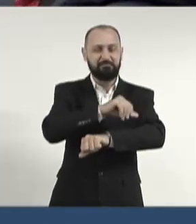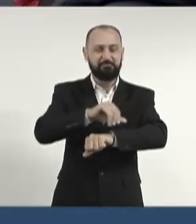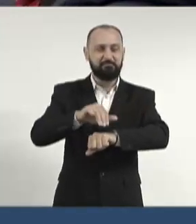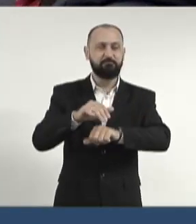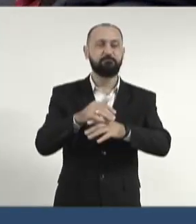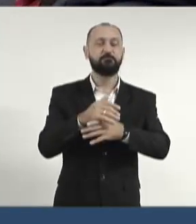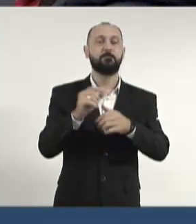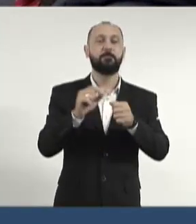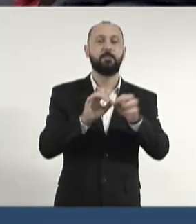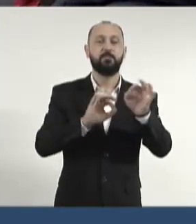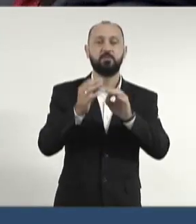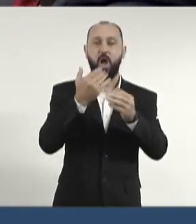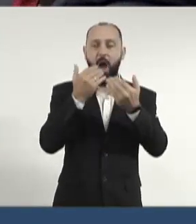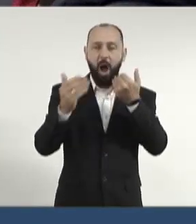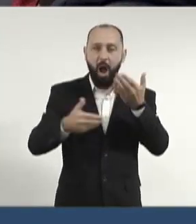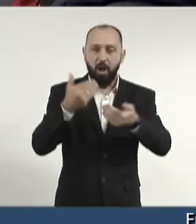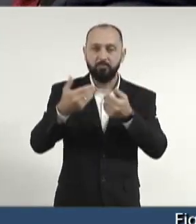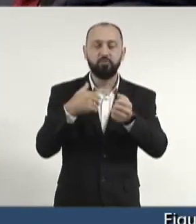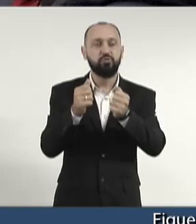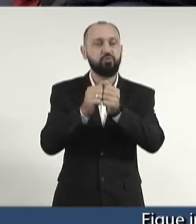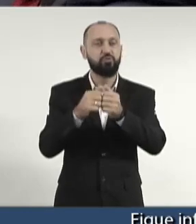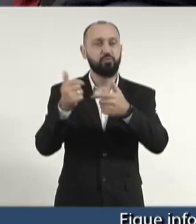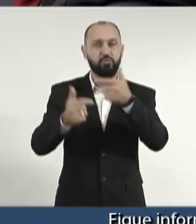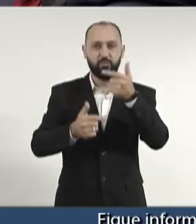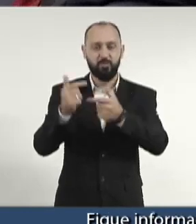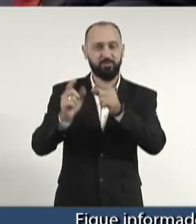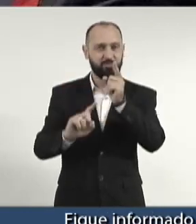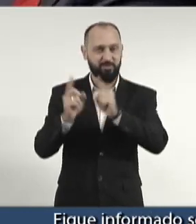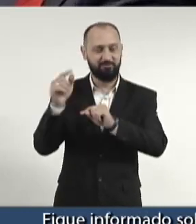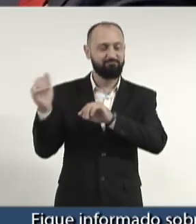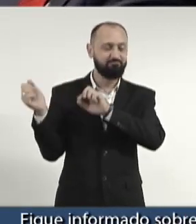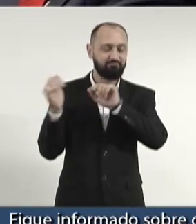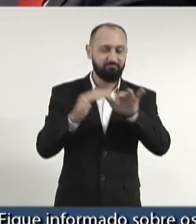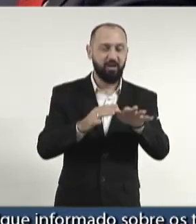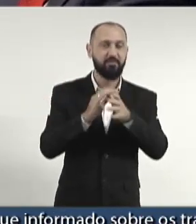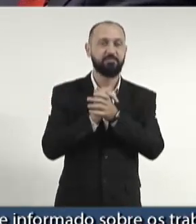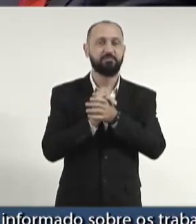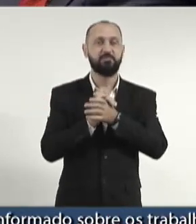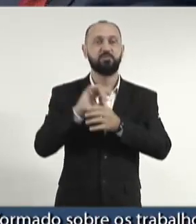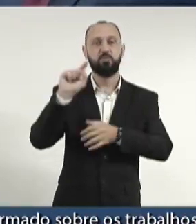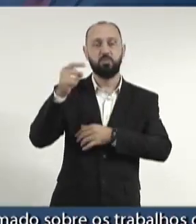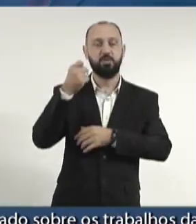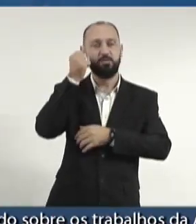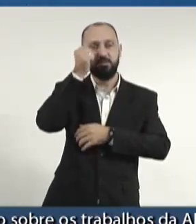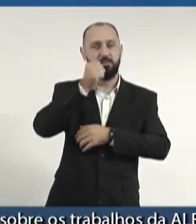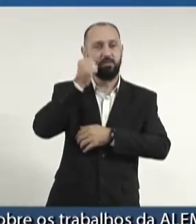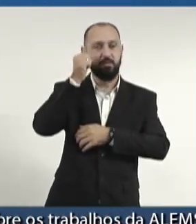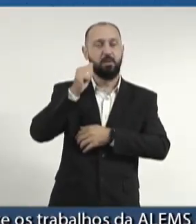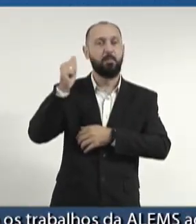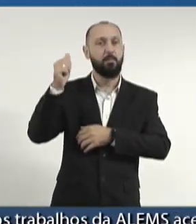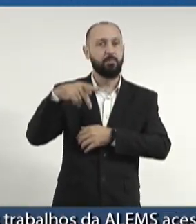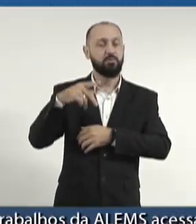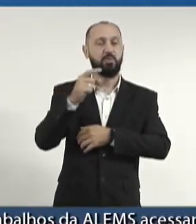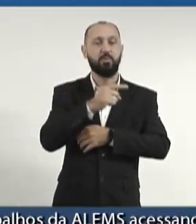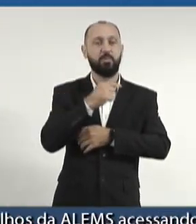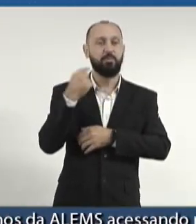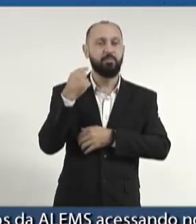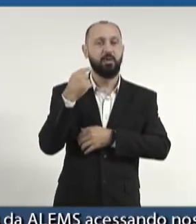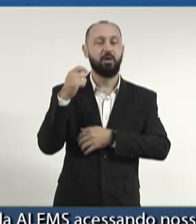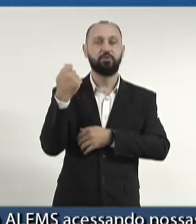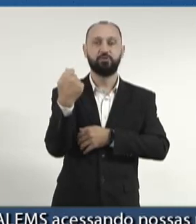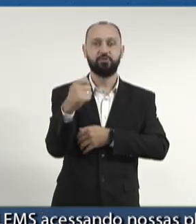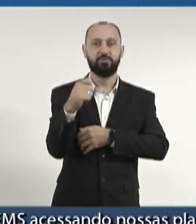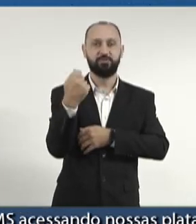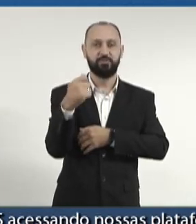E fizemos um jantar para essa delegação importante, e um ex-senador aposentado, já falecido, argentino,